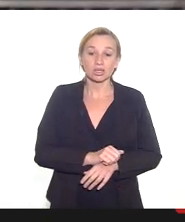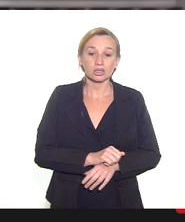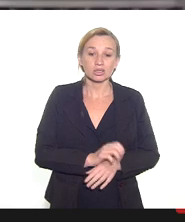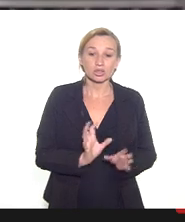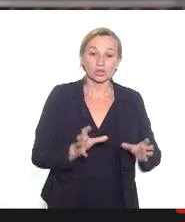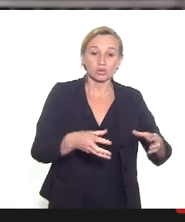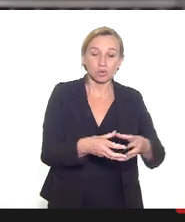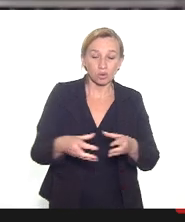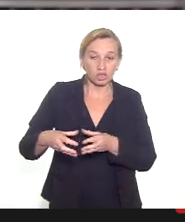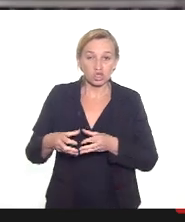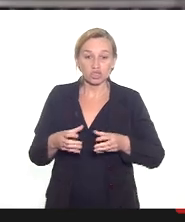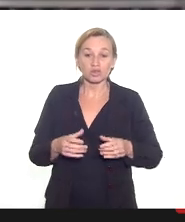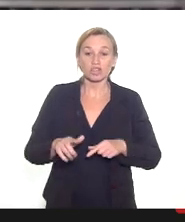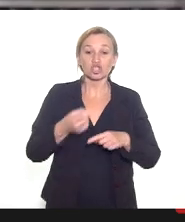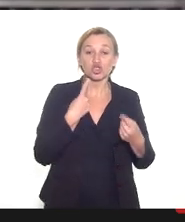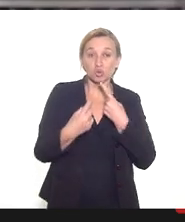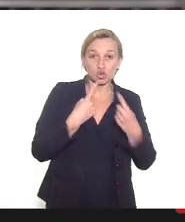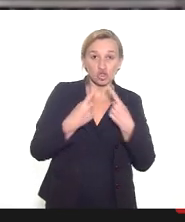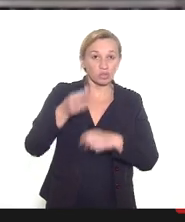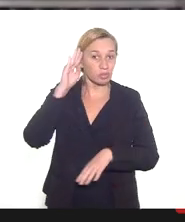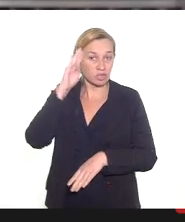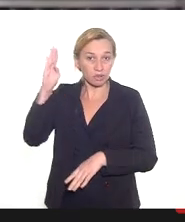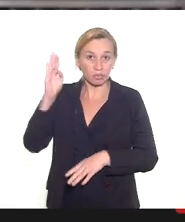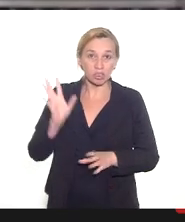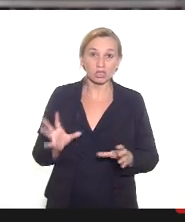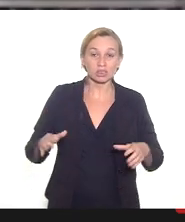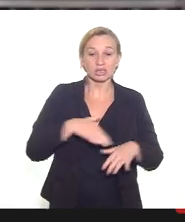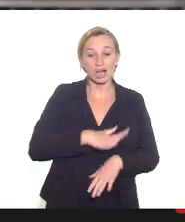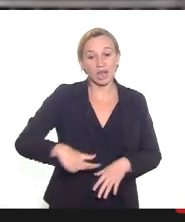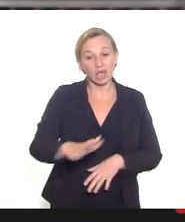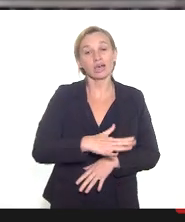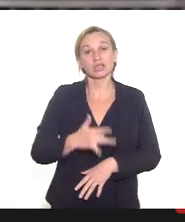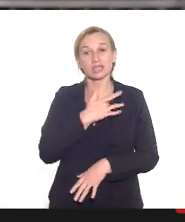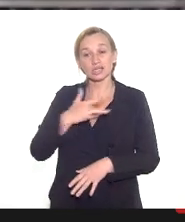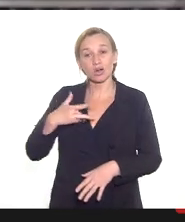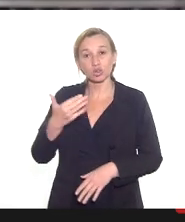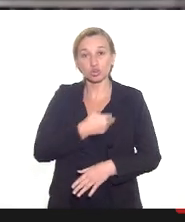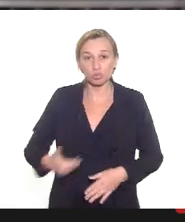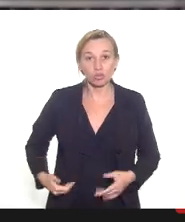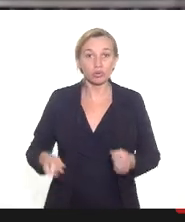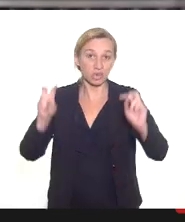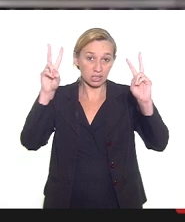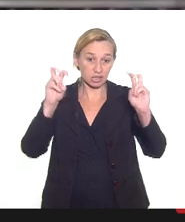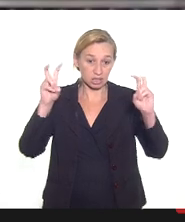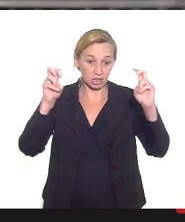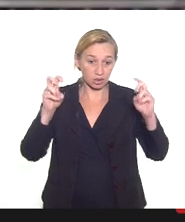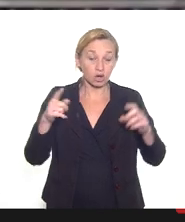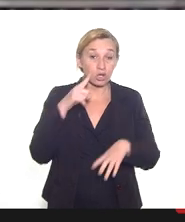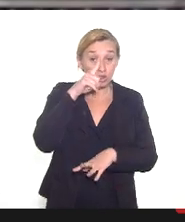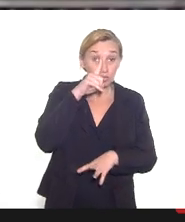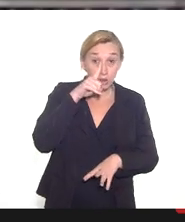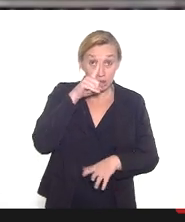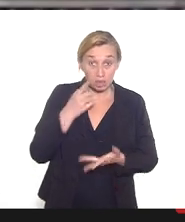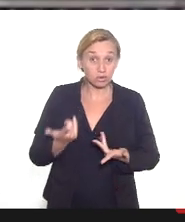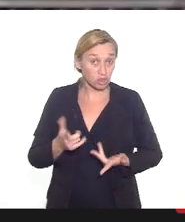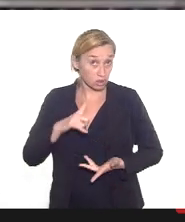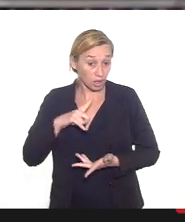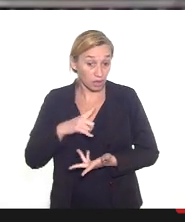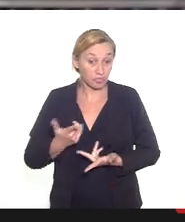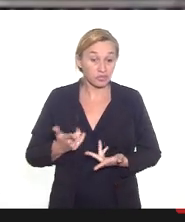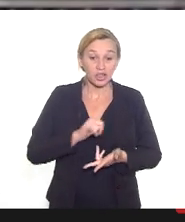coletivos que vêm discutindo, principalmente no âmbito da saúde pública, essa temática, os riscos inerentes,